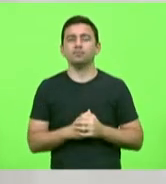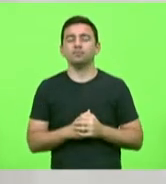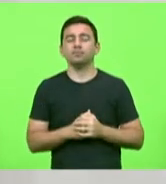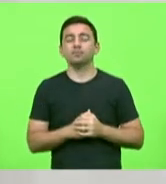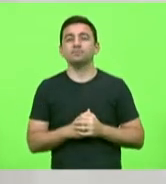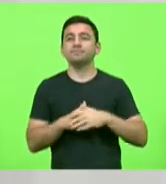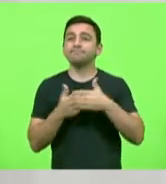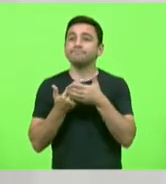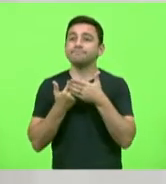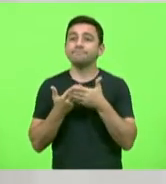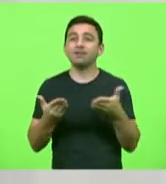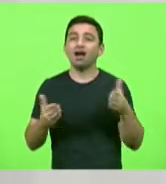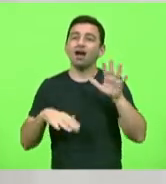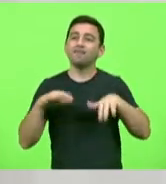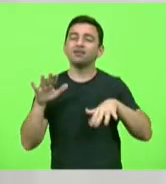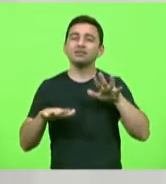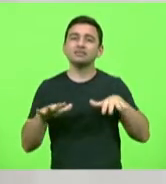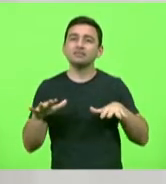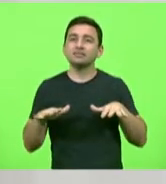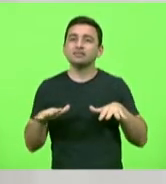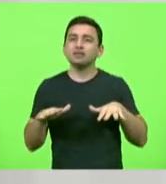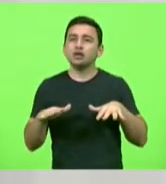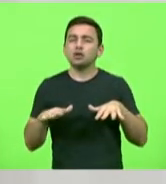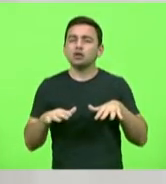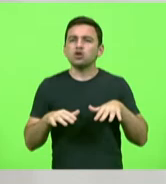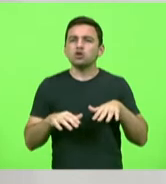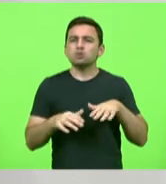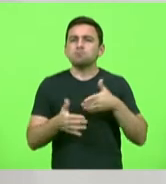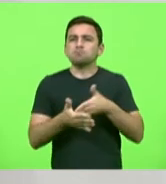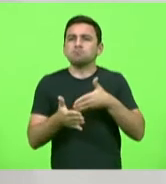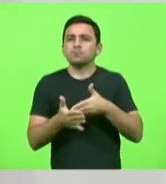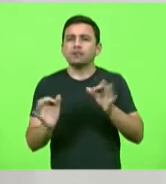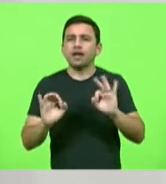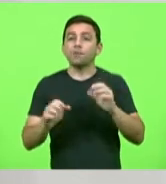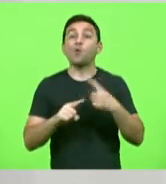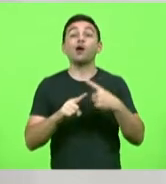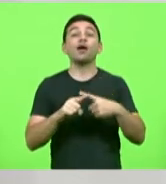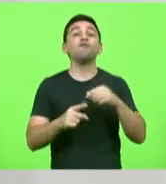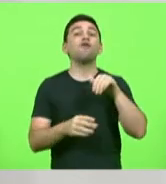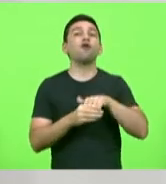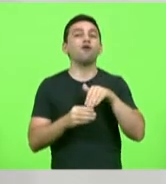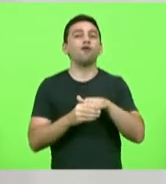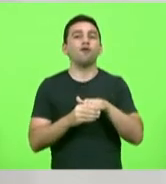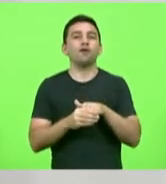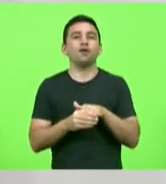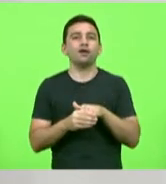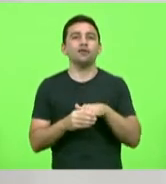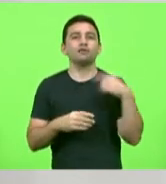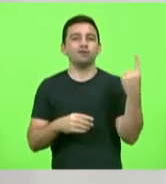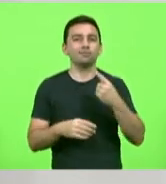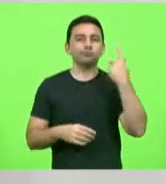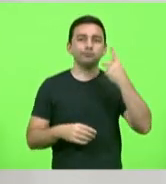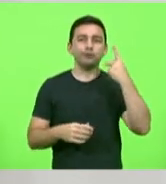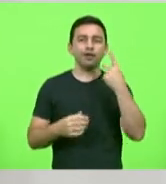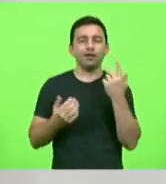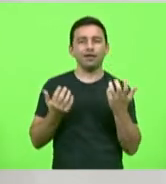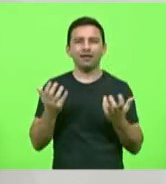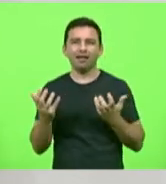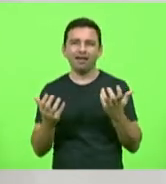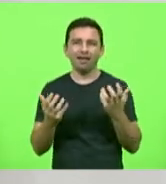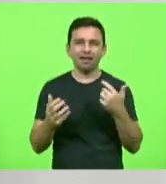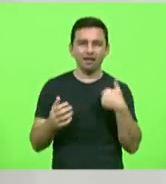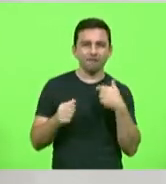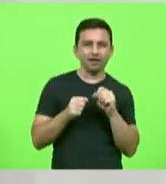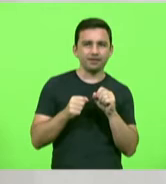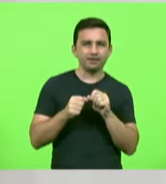eles às vezes não inibem a prática por causa do voto porque nós políticos sempre tem um receio será que eu faço isso